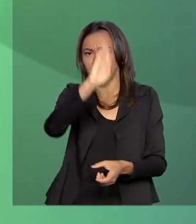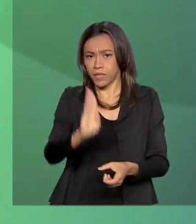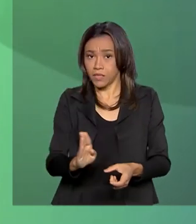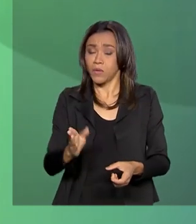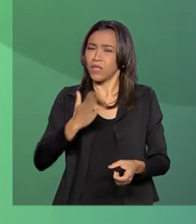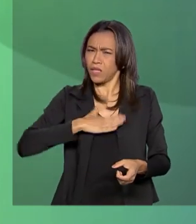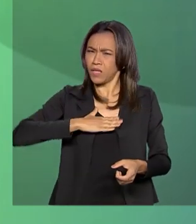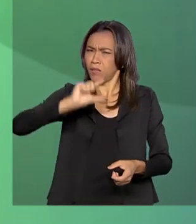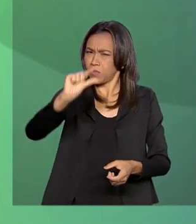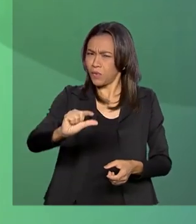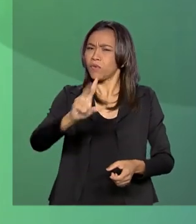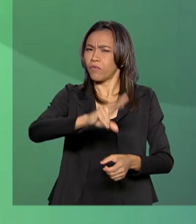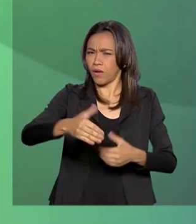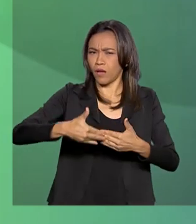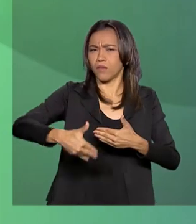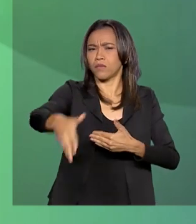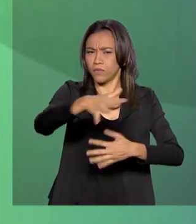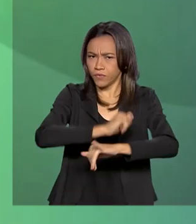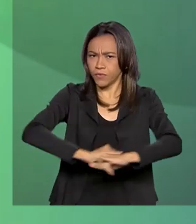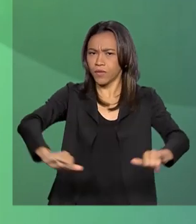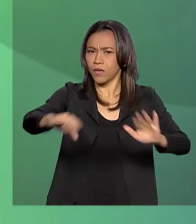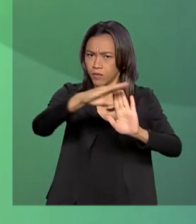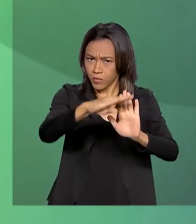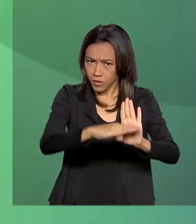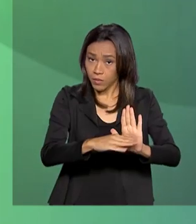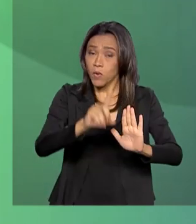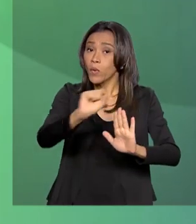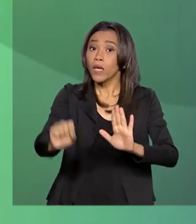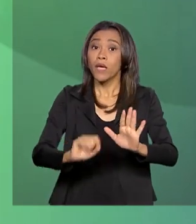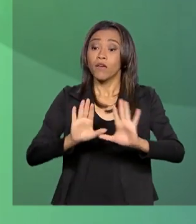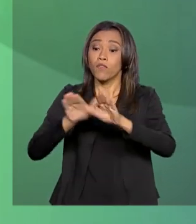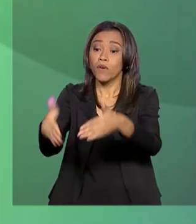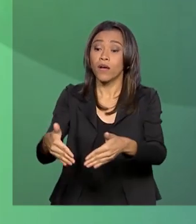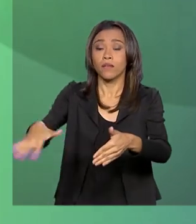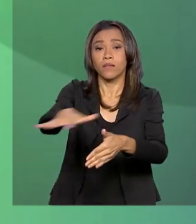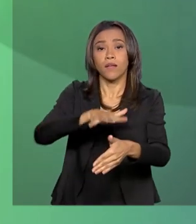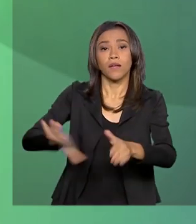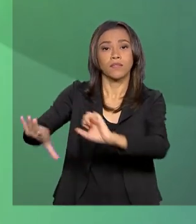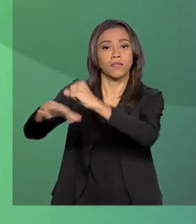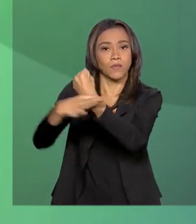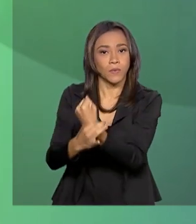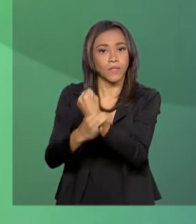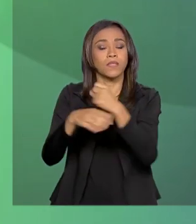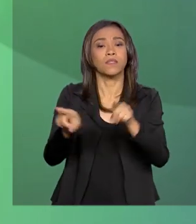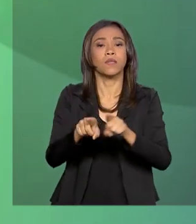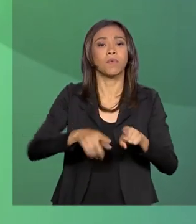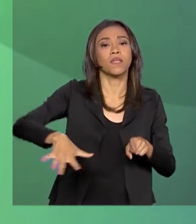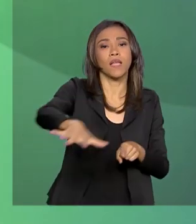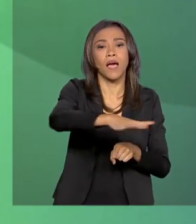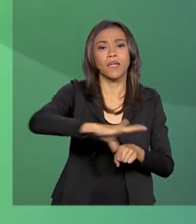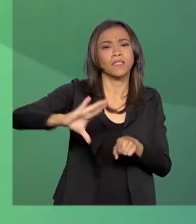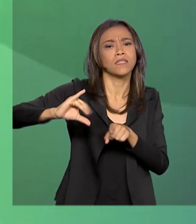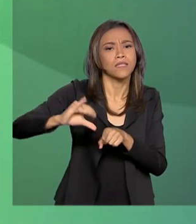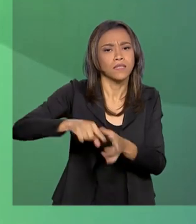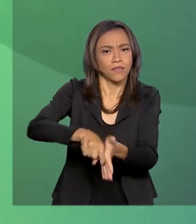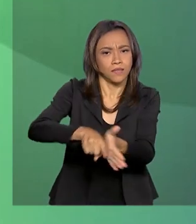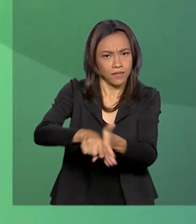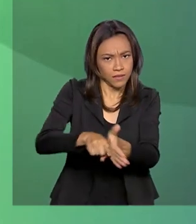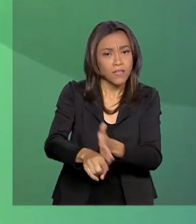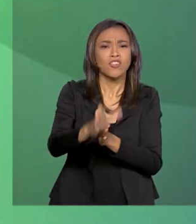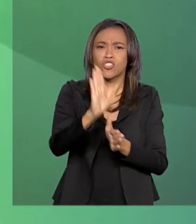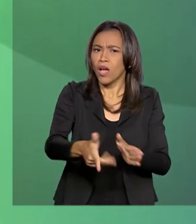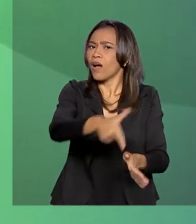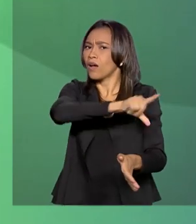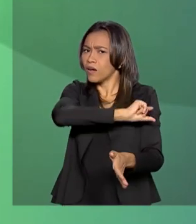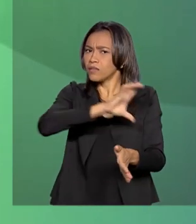ser lançado daqui a pouquinho, vai incentivar pesquisas ligadas à segurança pública e às ciências forenses. Já existe, inclusive, o